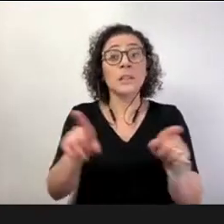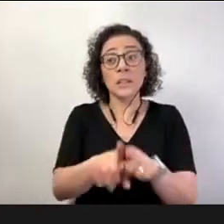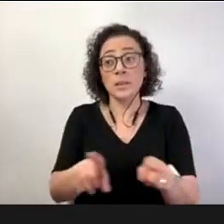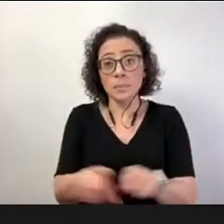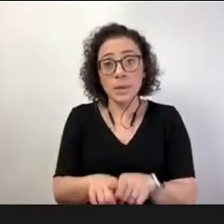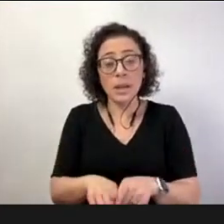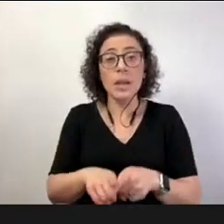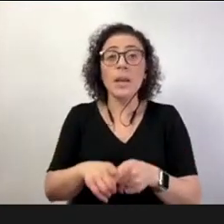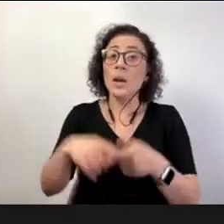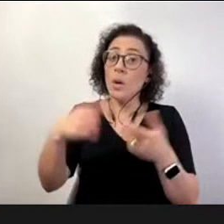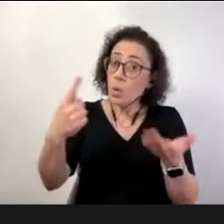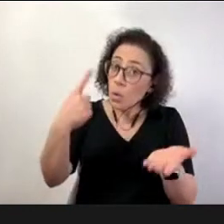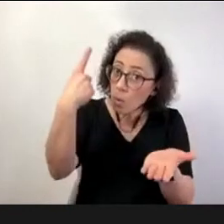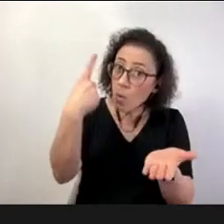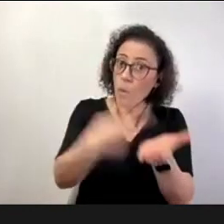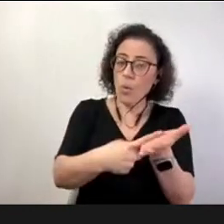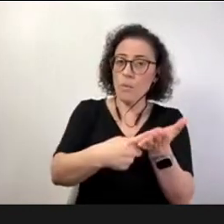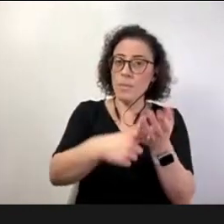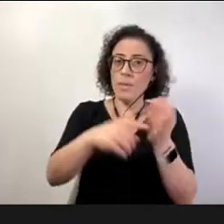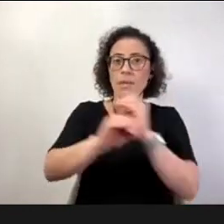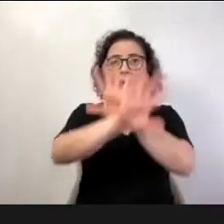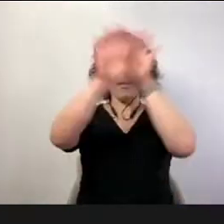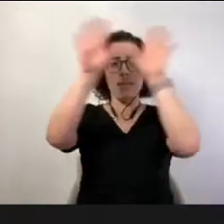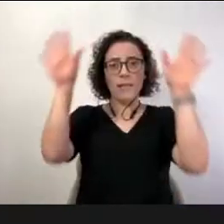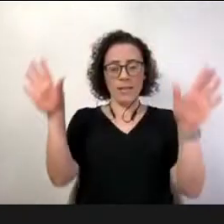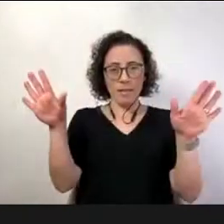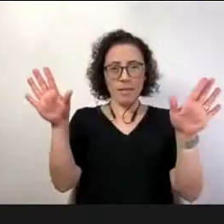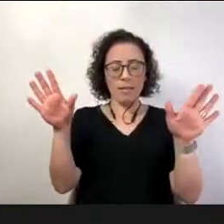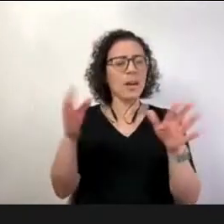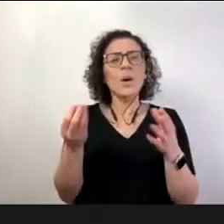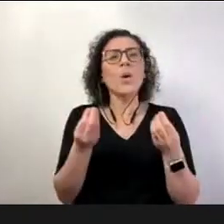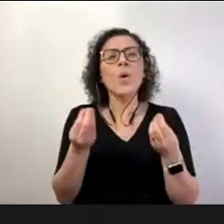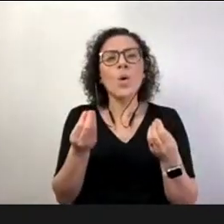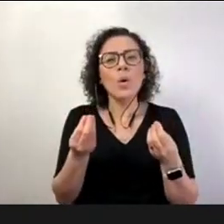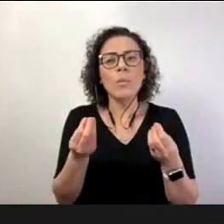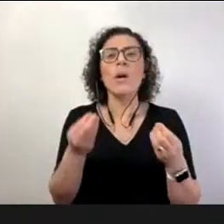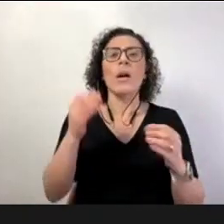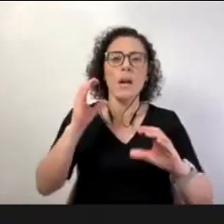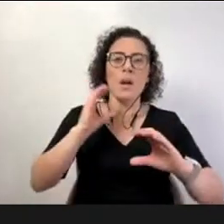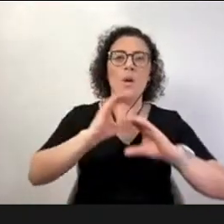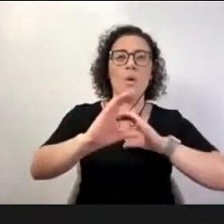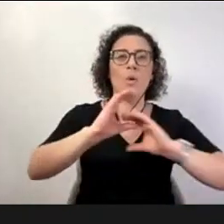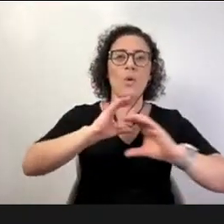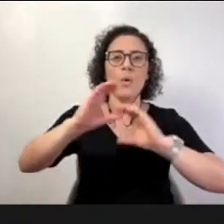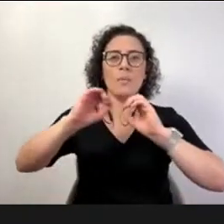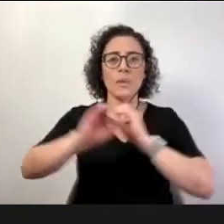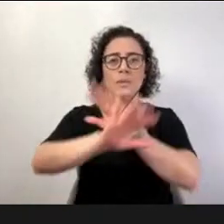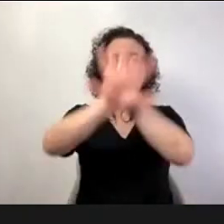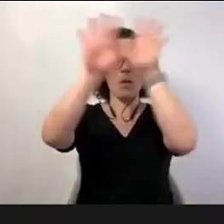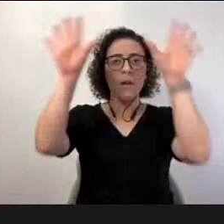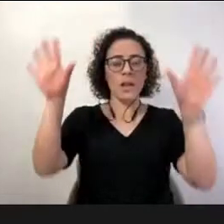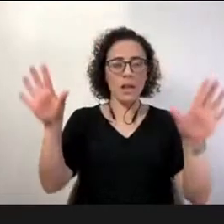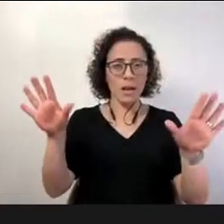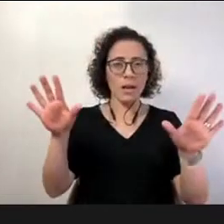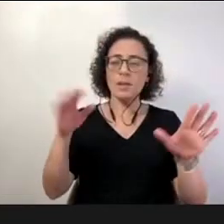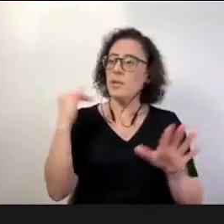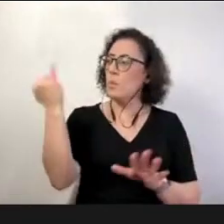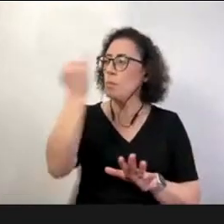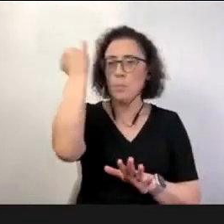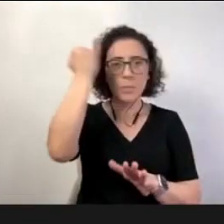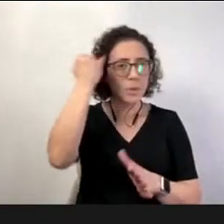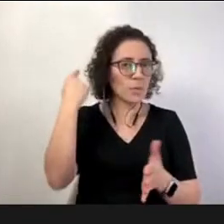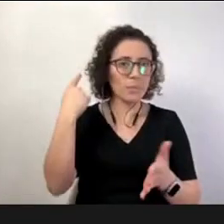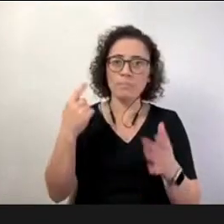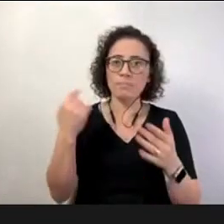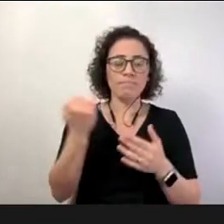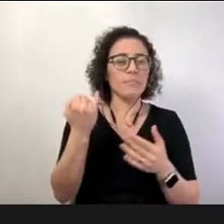né que tem a ver com a transparência e com a comunicação pra mim esses três pontos são os pilares pra que a gente consiga